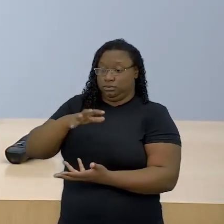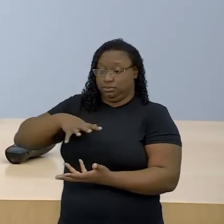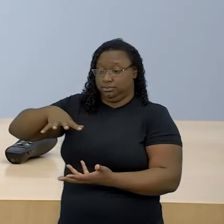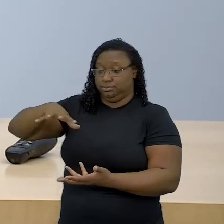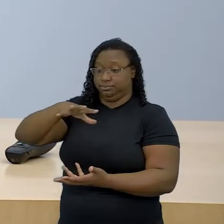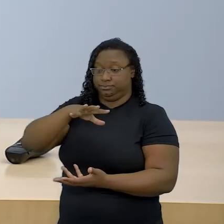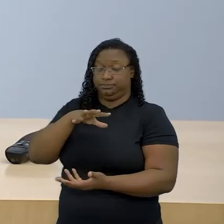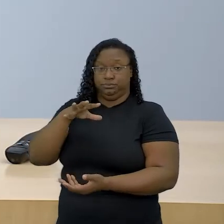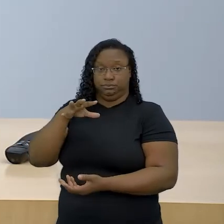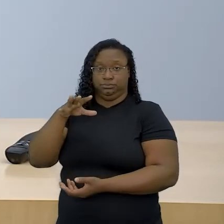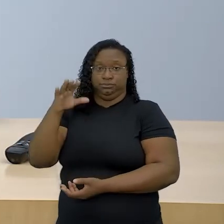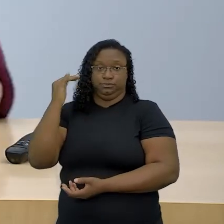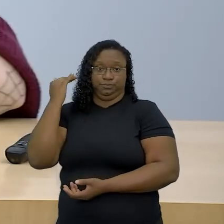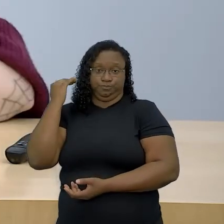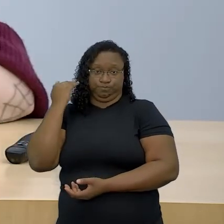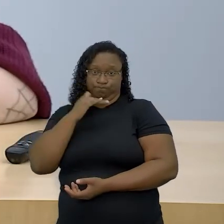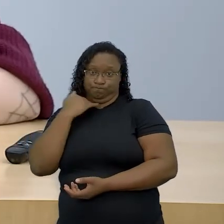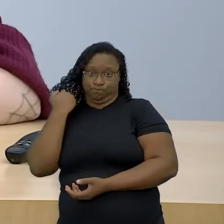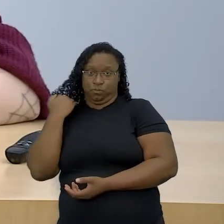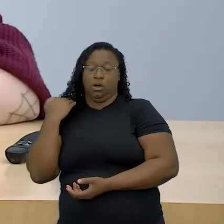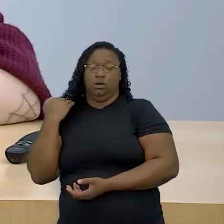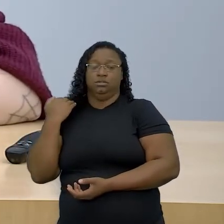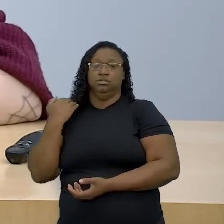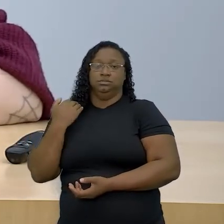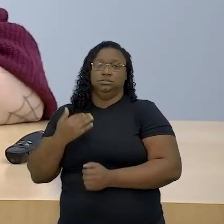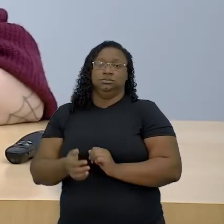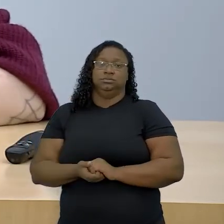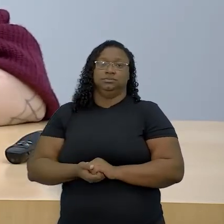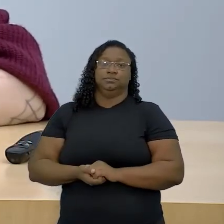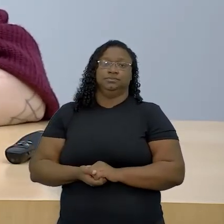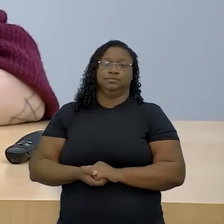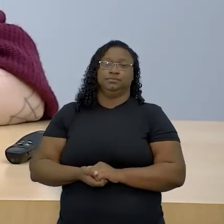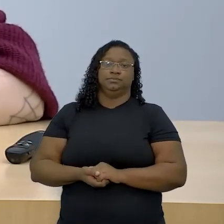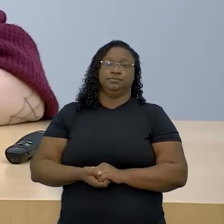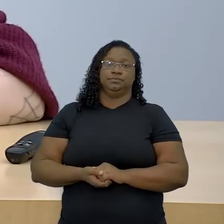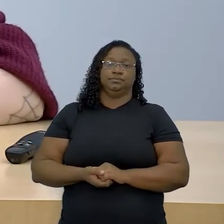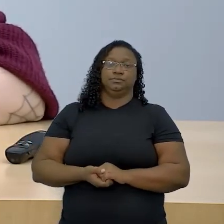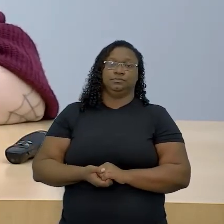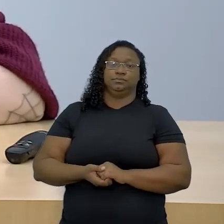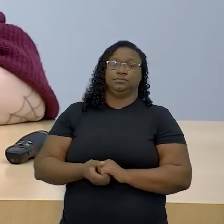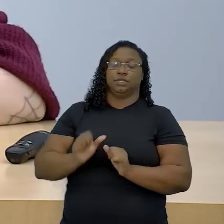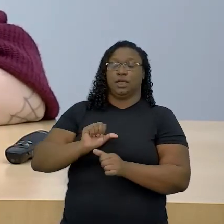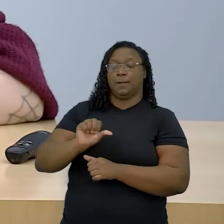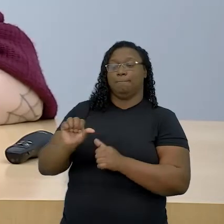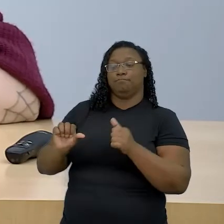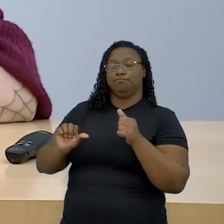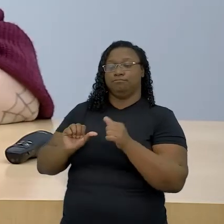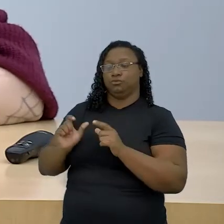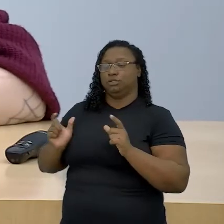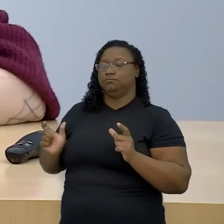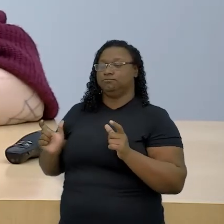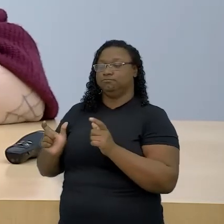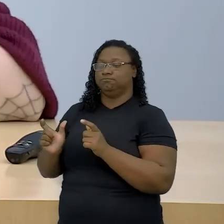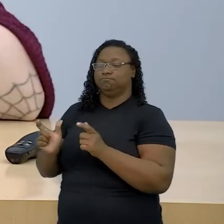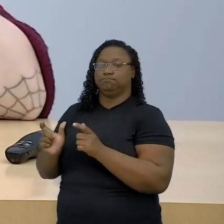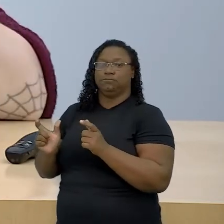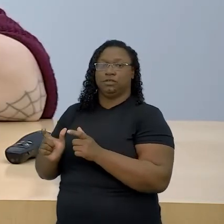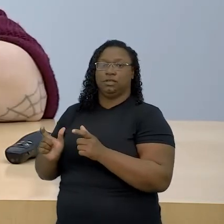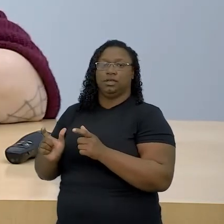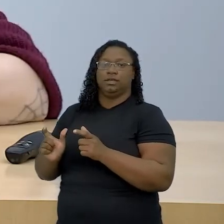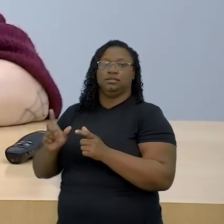de que o professor Mbembe fala para a gente, passam a se tornar, então, locais em que vivem, que